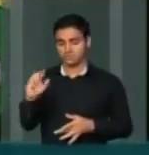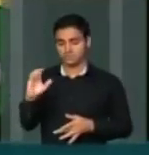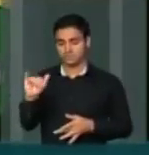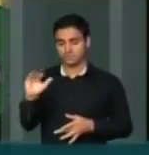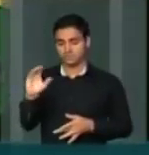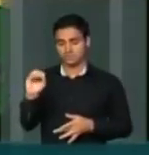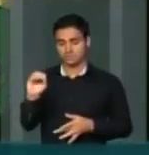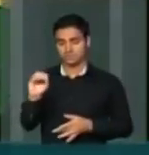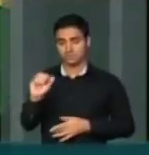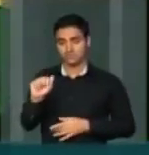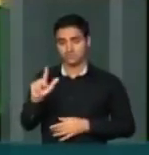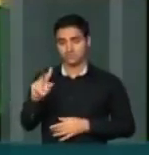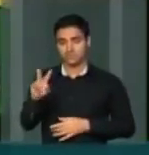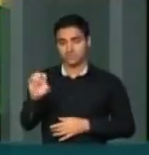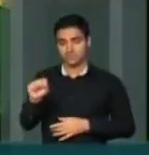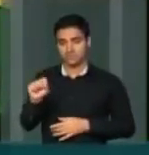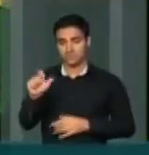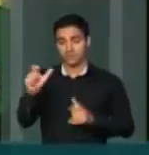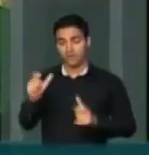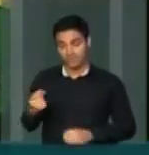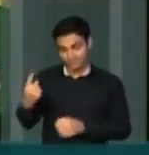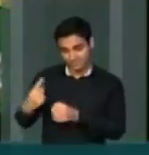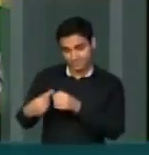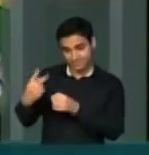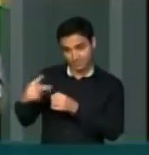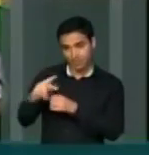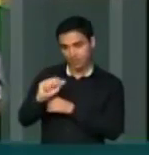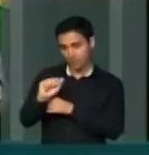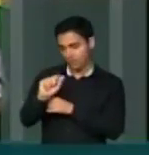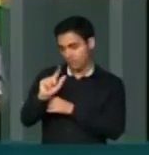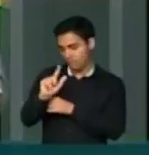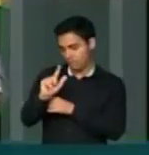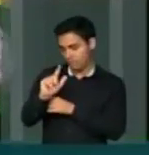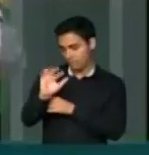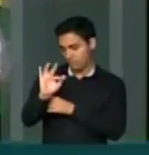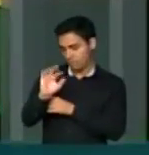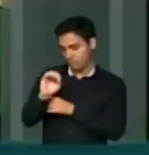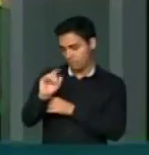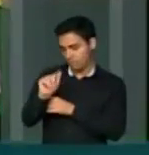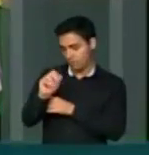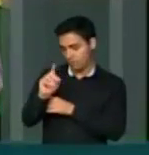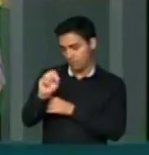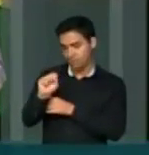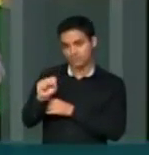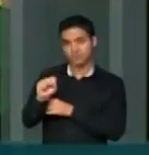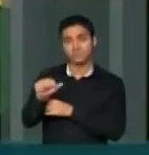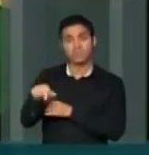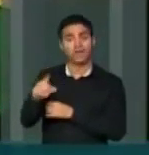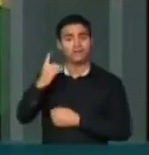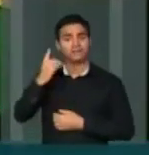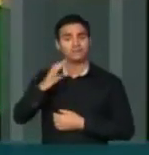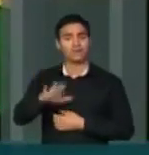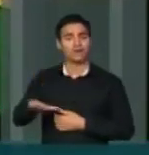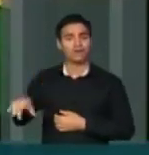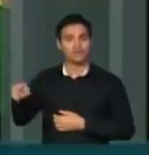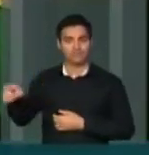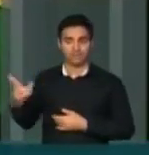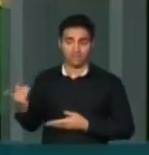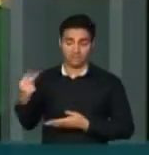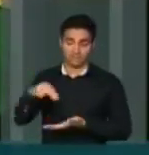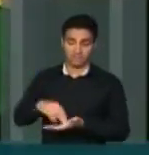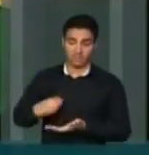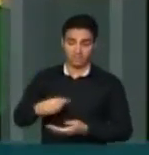Quirino, lá de Afogados da Engazeira, aquele deputado Mirim, que esteve aqui,